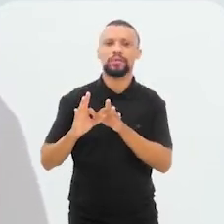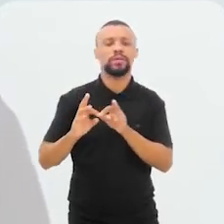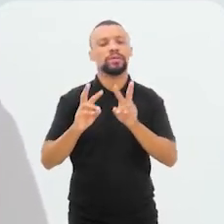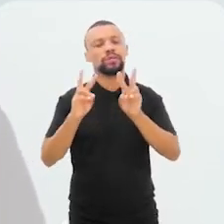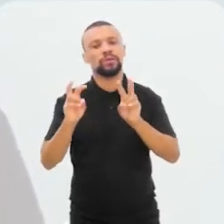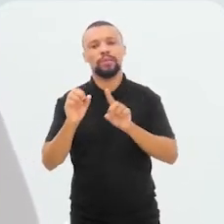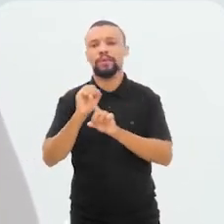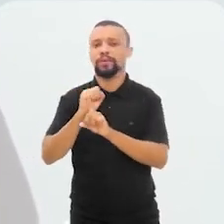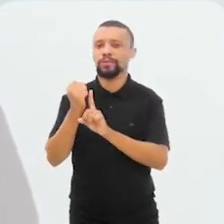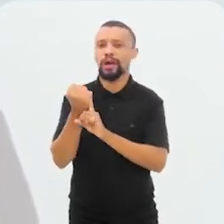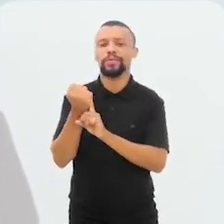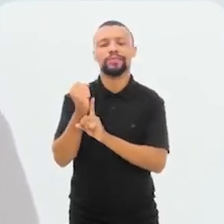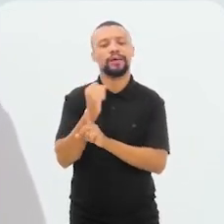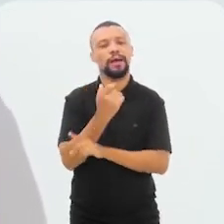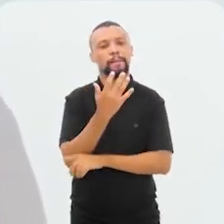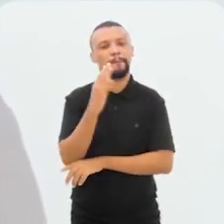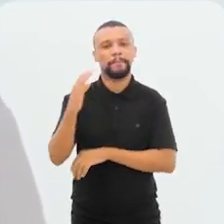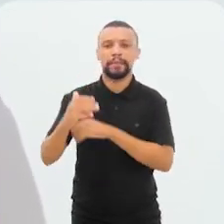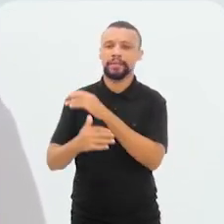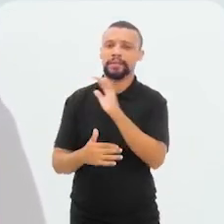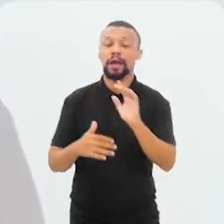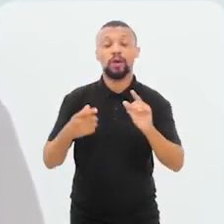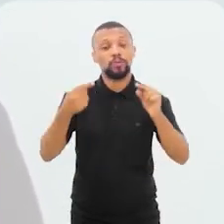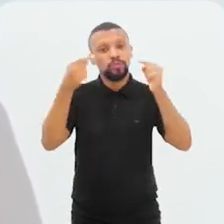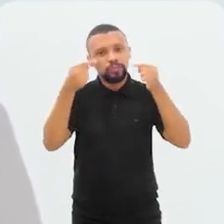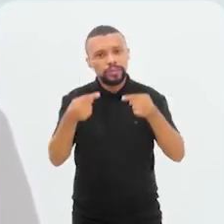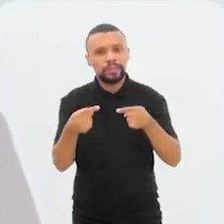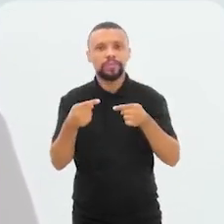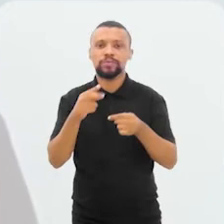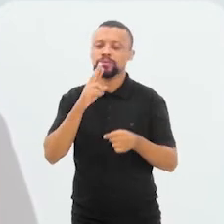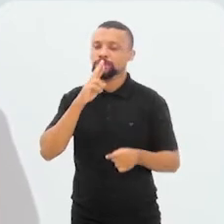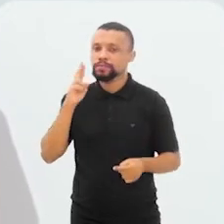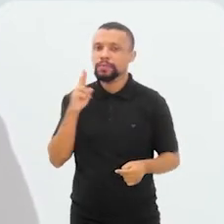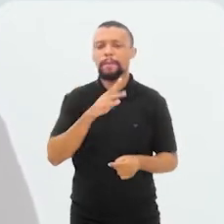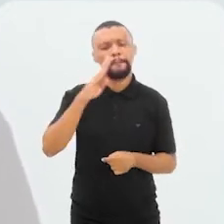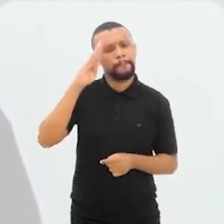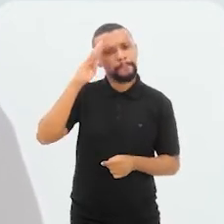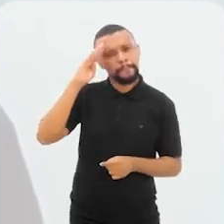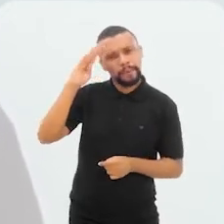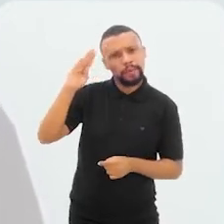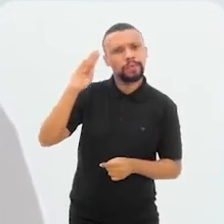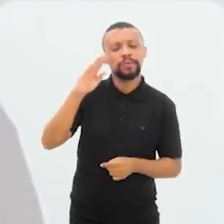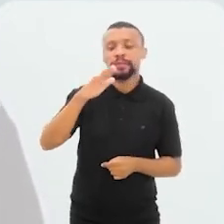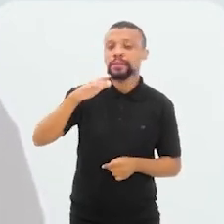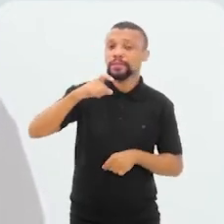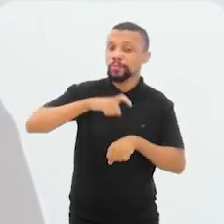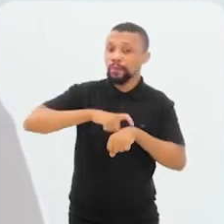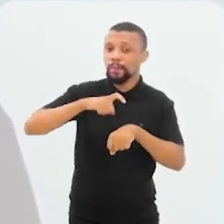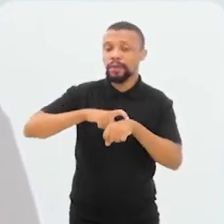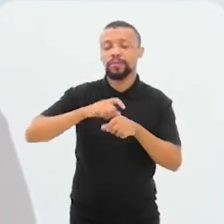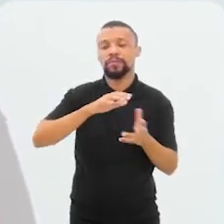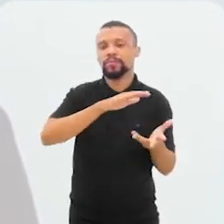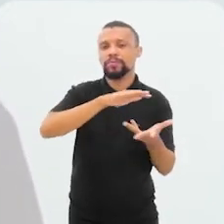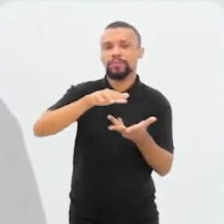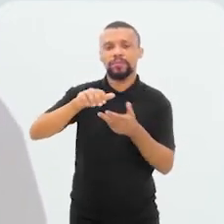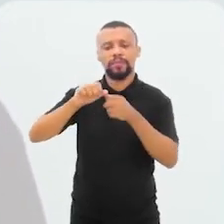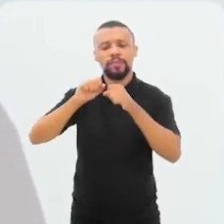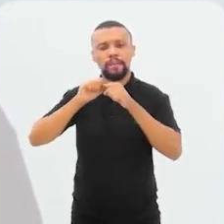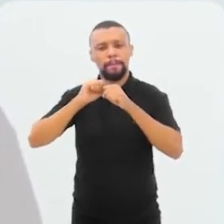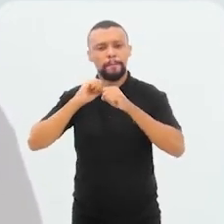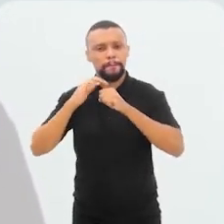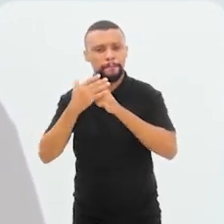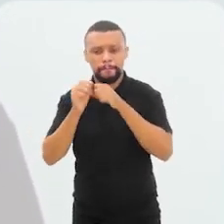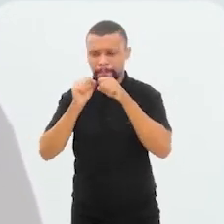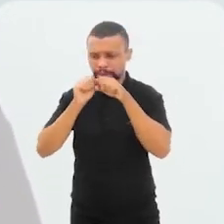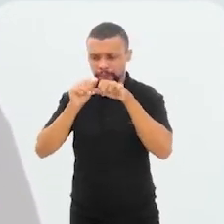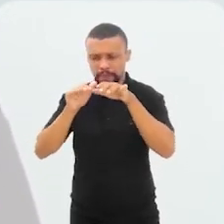questão socioambiental, os desafios de responder, principalmente passando por um momento de pandemia que a gente passou nos últimos